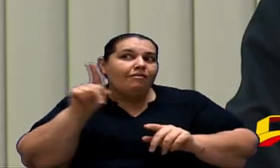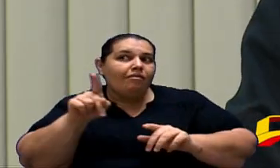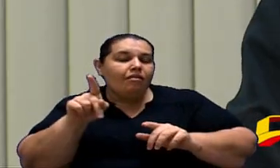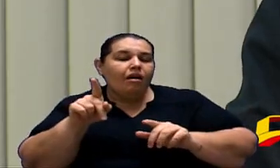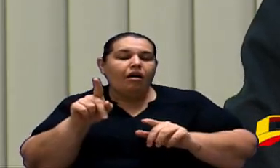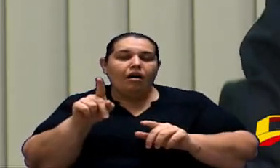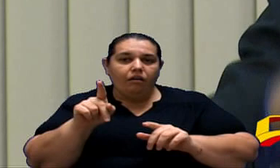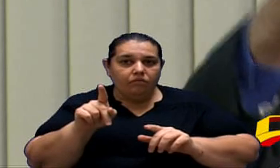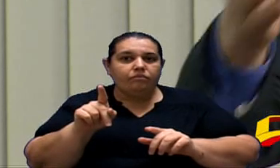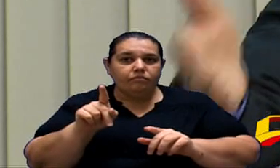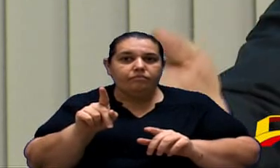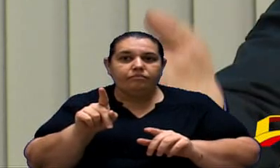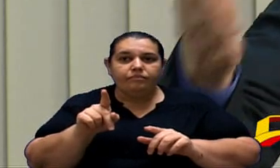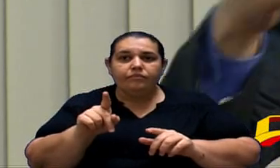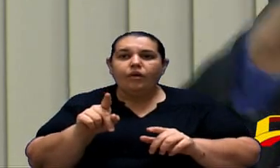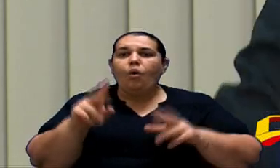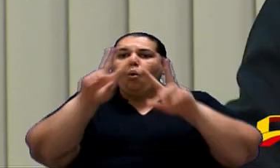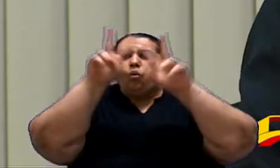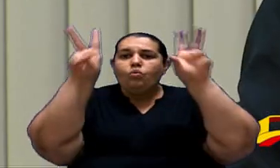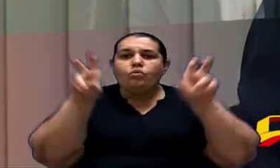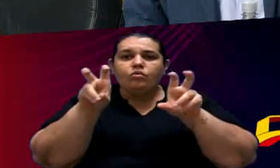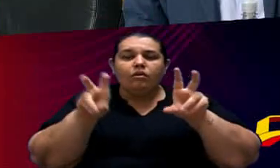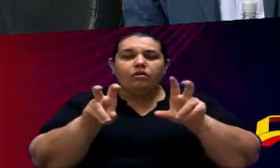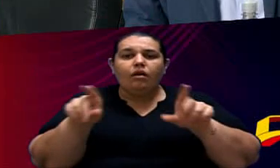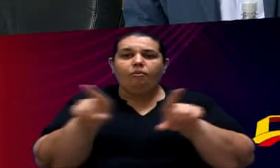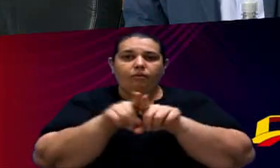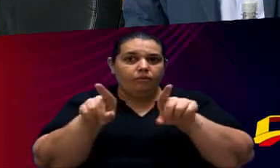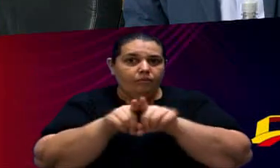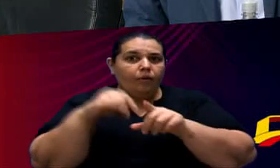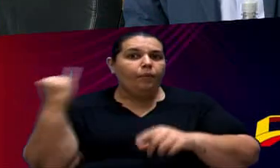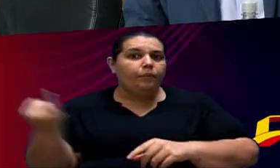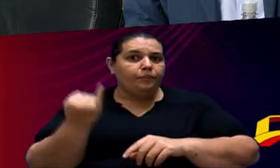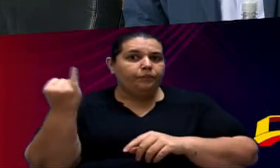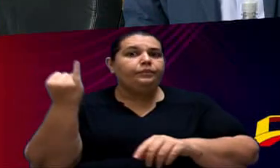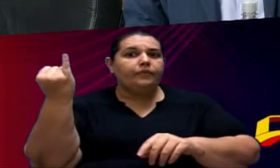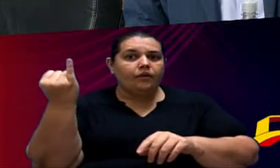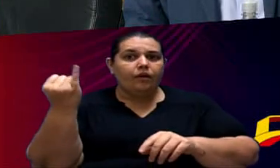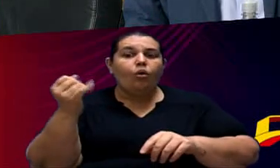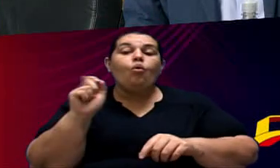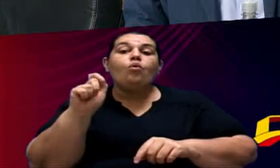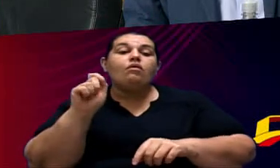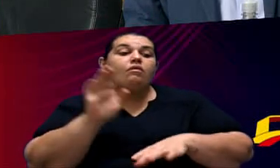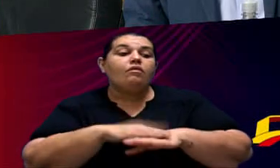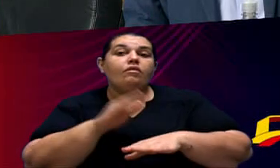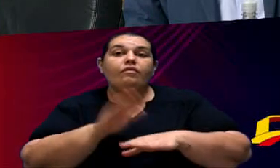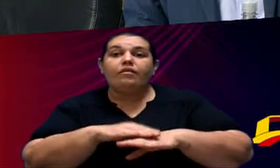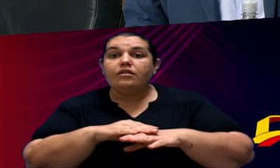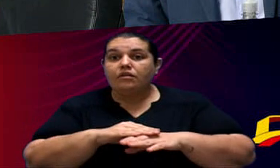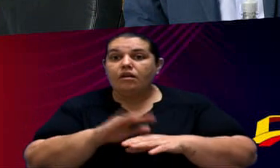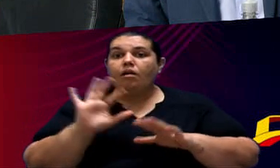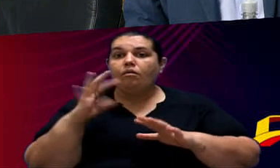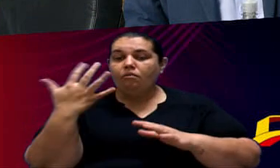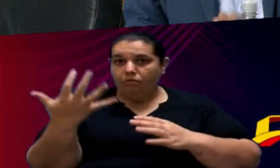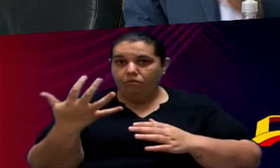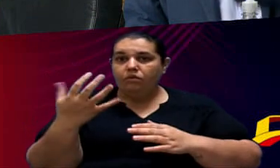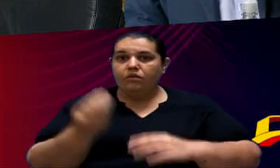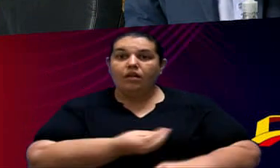Que Representa Os assuntos Que Trazem As soluções As Para As necessidades Do povo